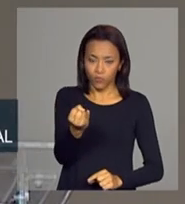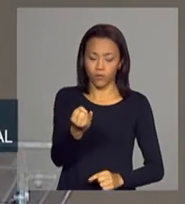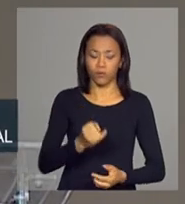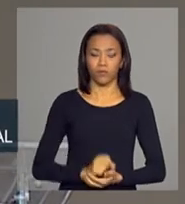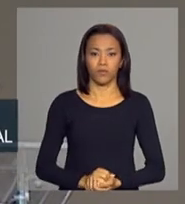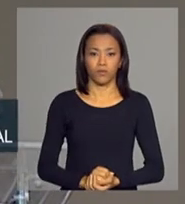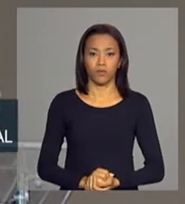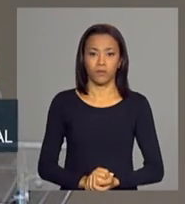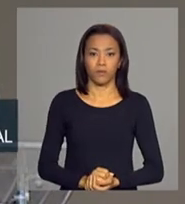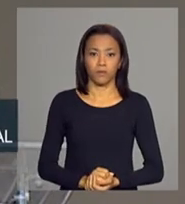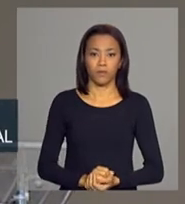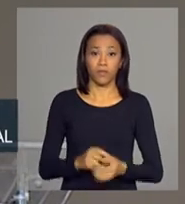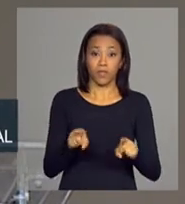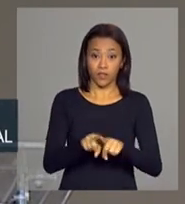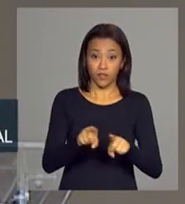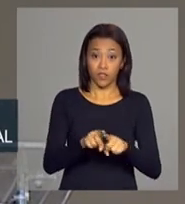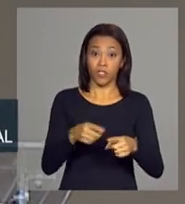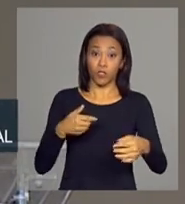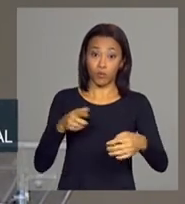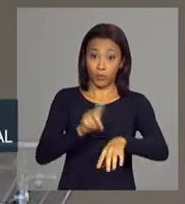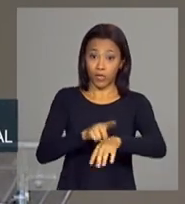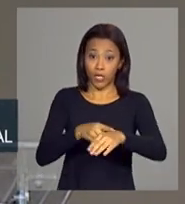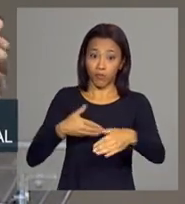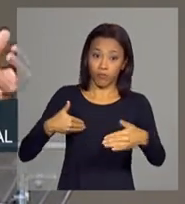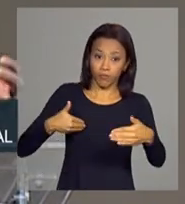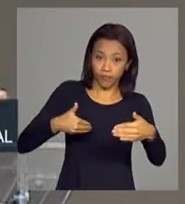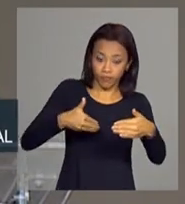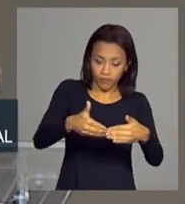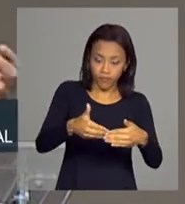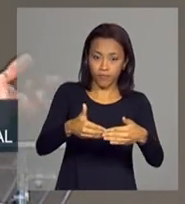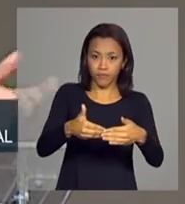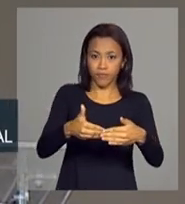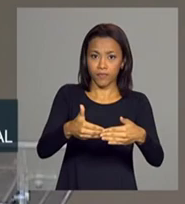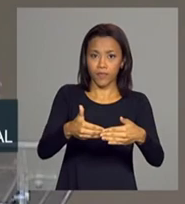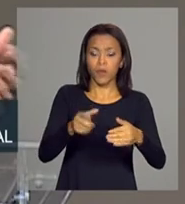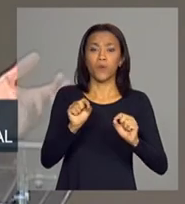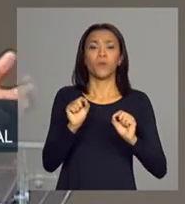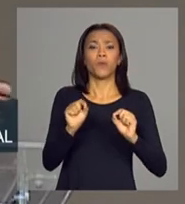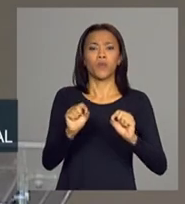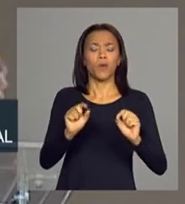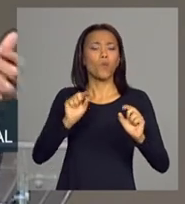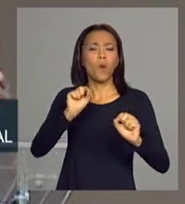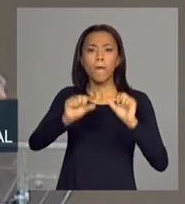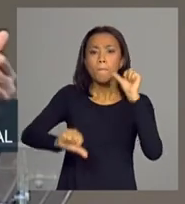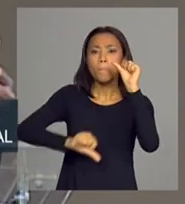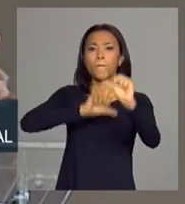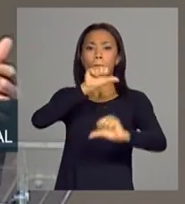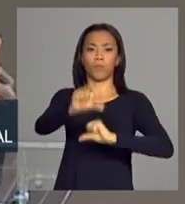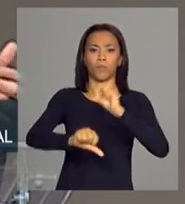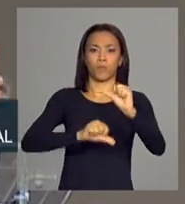da taxa de curto prazo, uma mudança